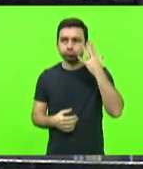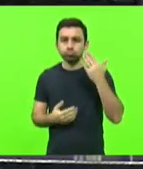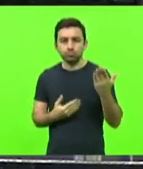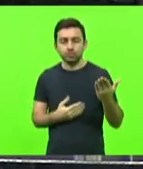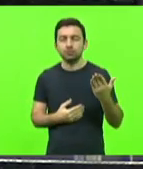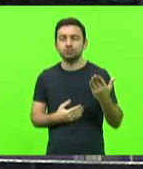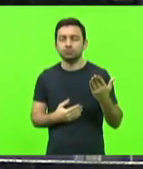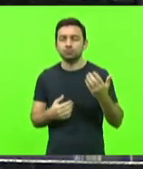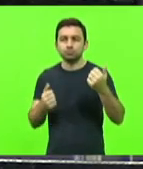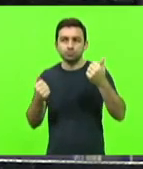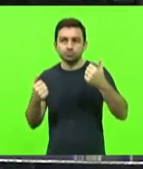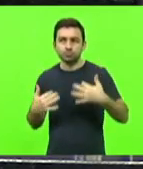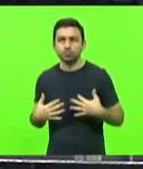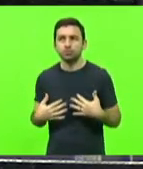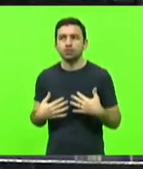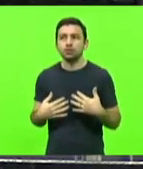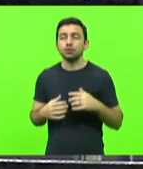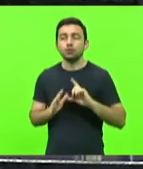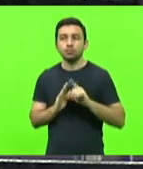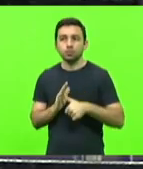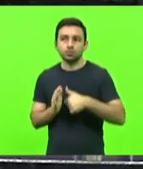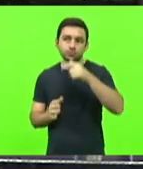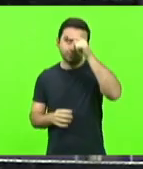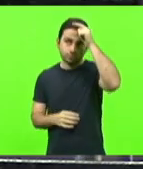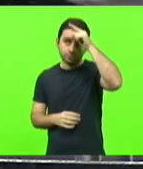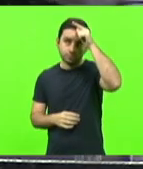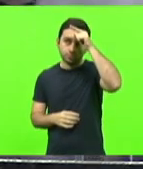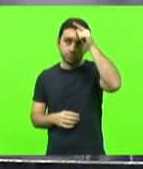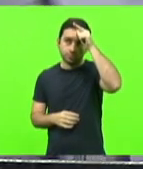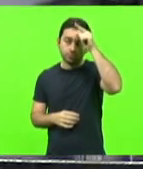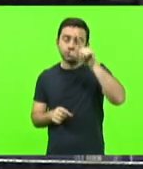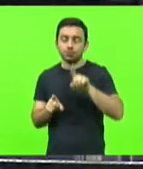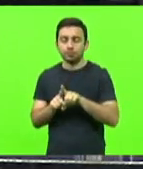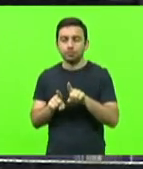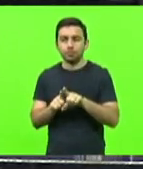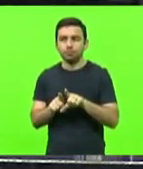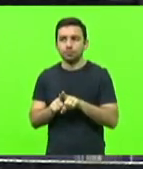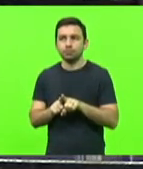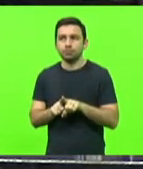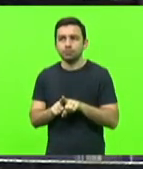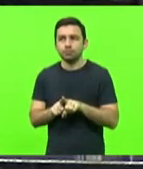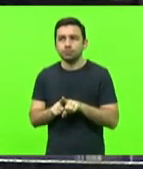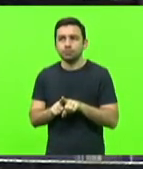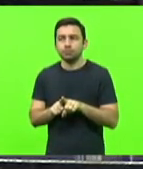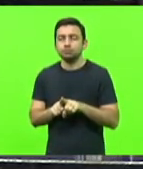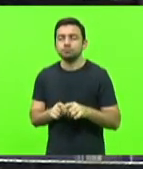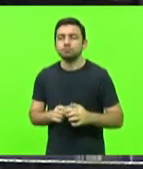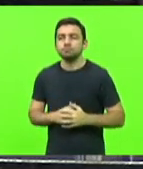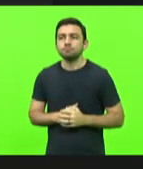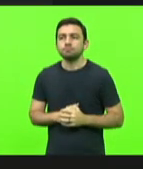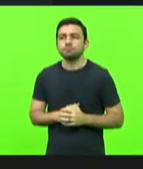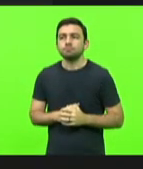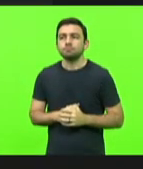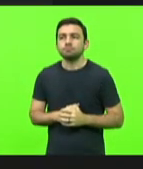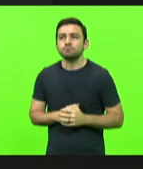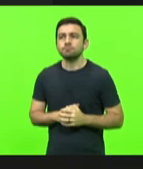o tempo de até 10 minutos, seguido o deputado Sargento Lima, que também vai fazer uso da palavra, depois o deputado Rodrigo Minuto.